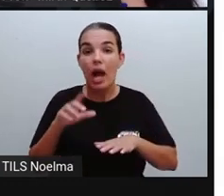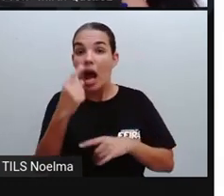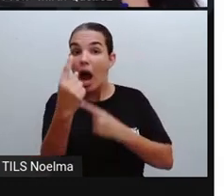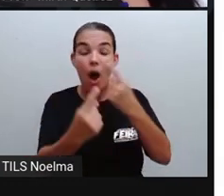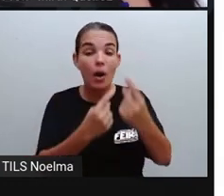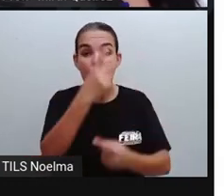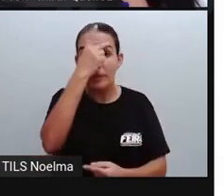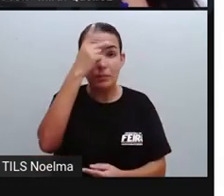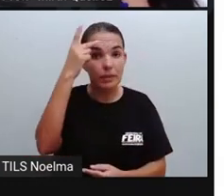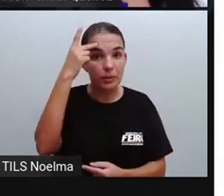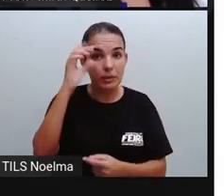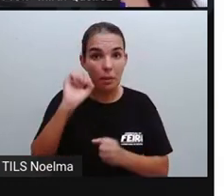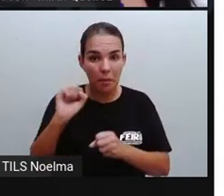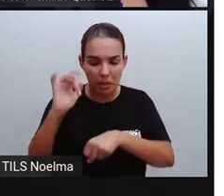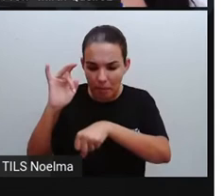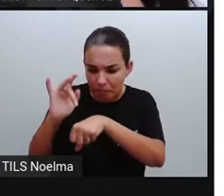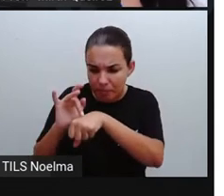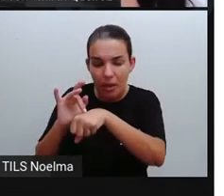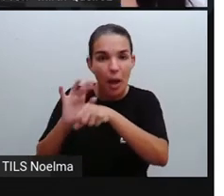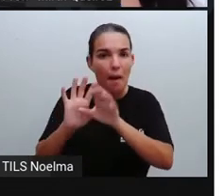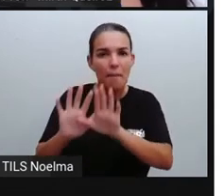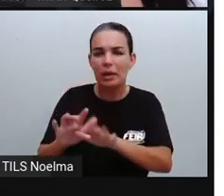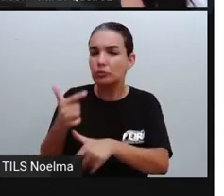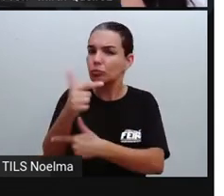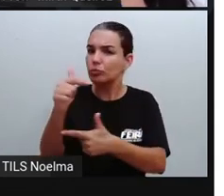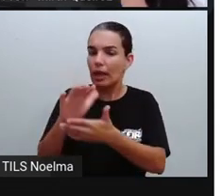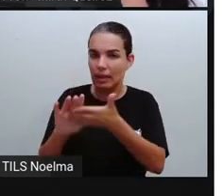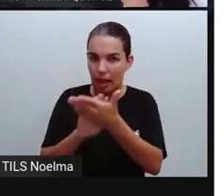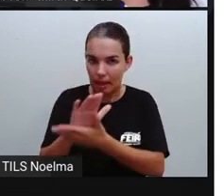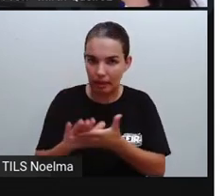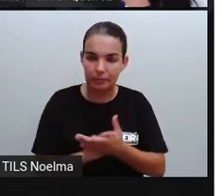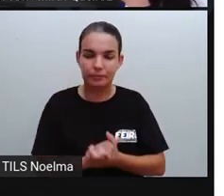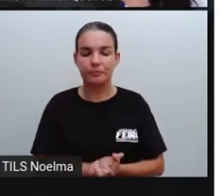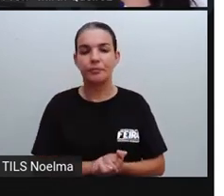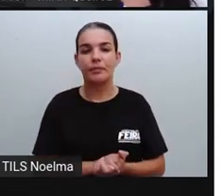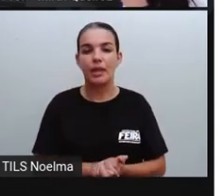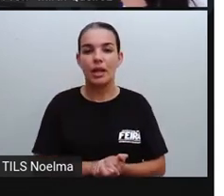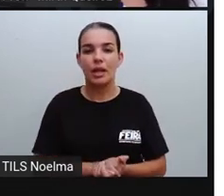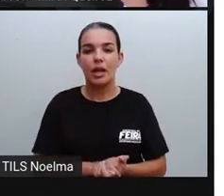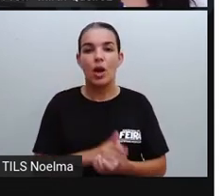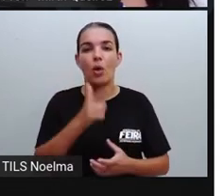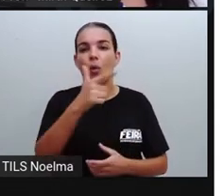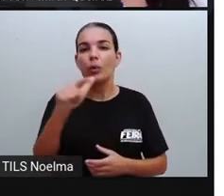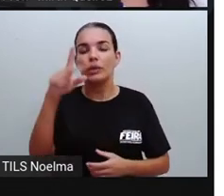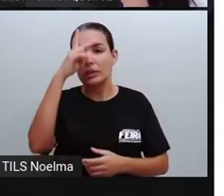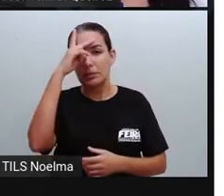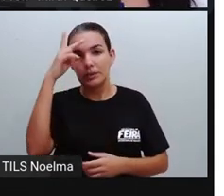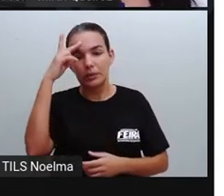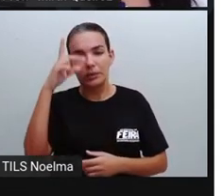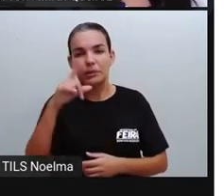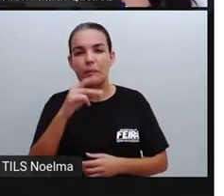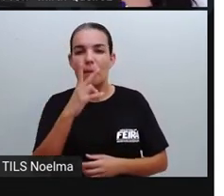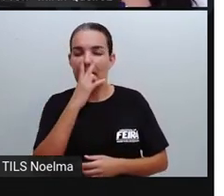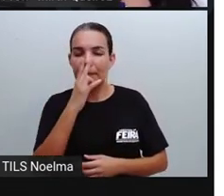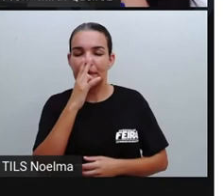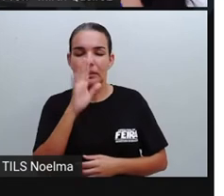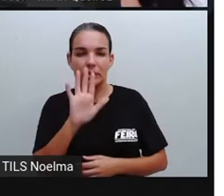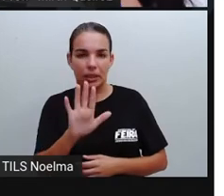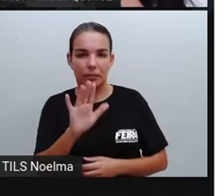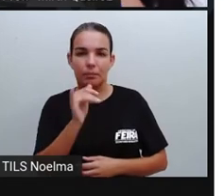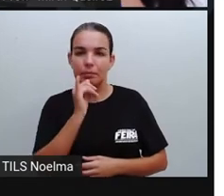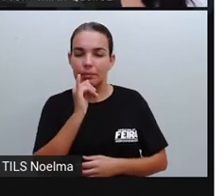casos graves e até fatais também. E as pessoas de idade mais